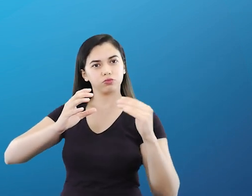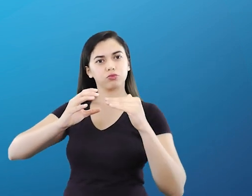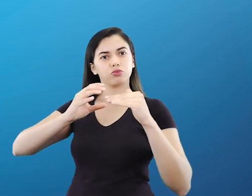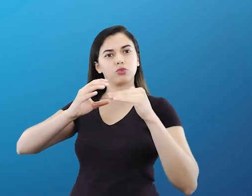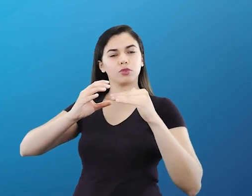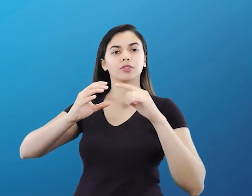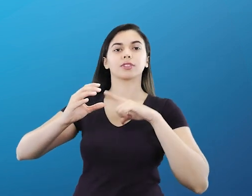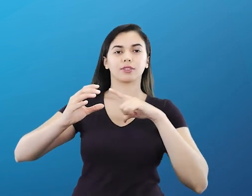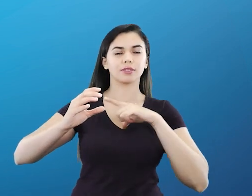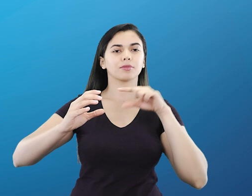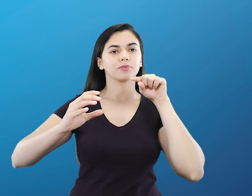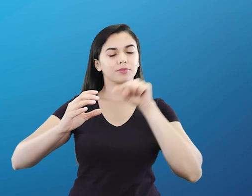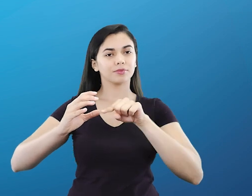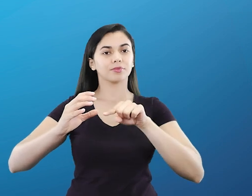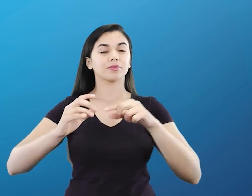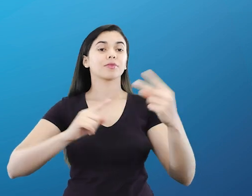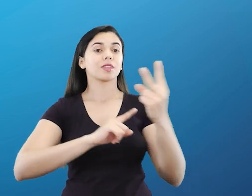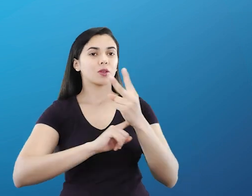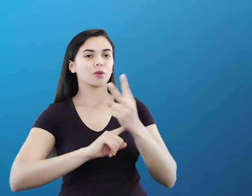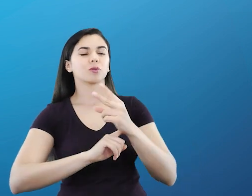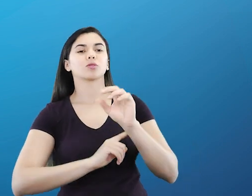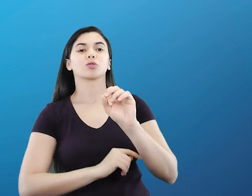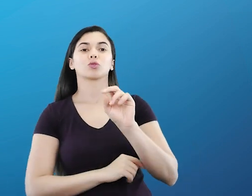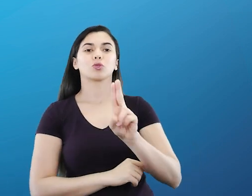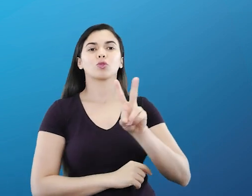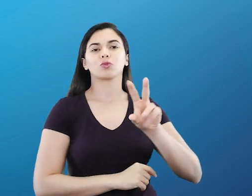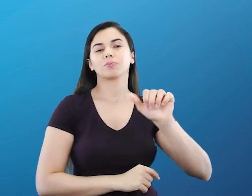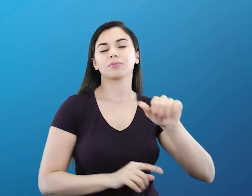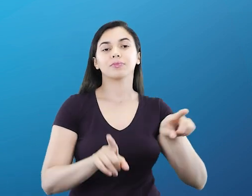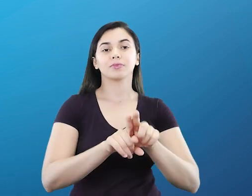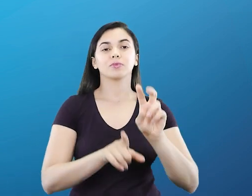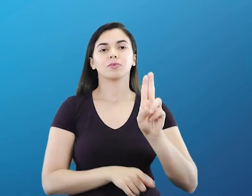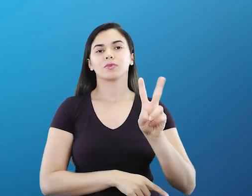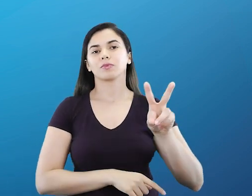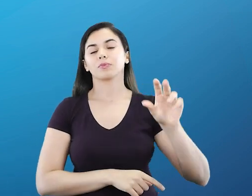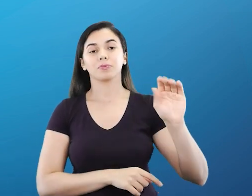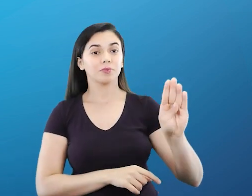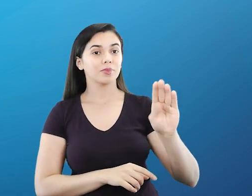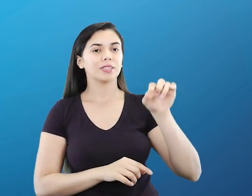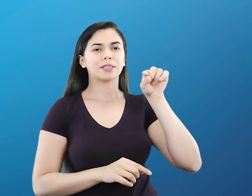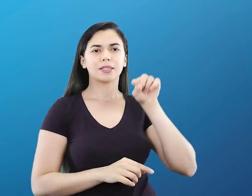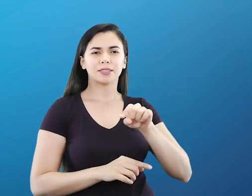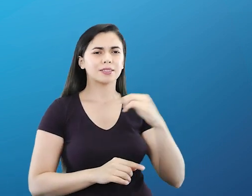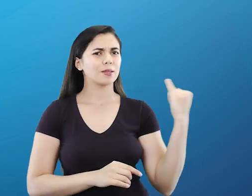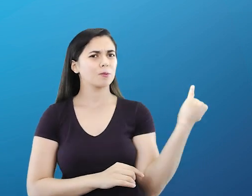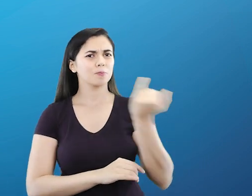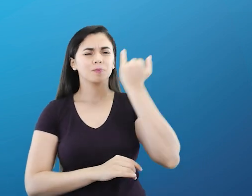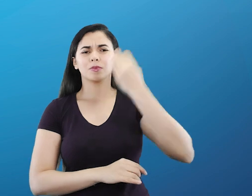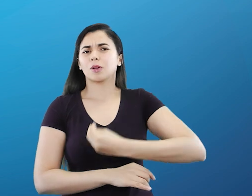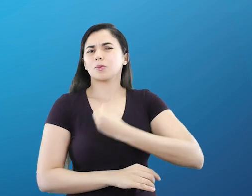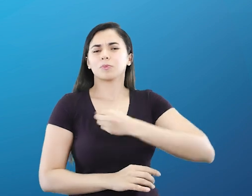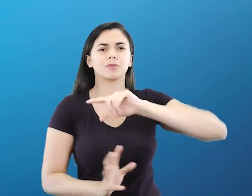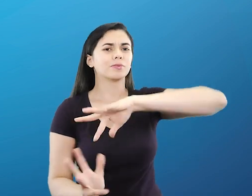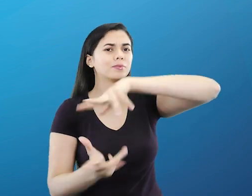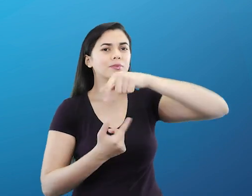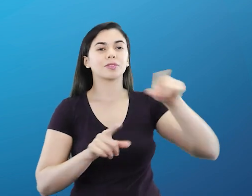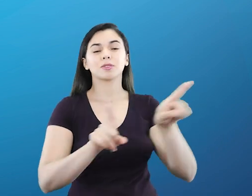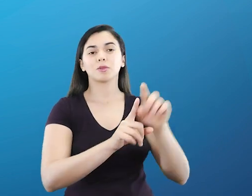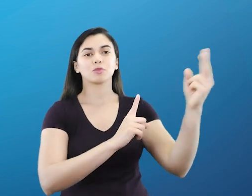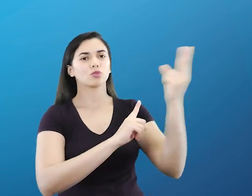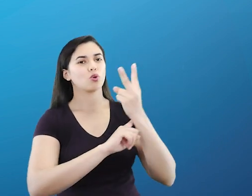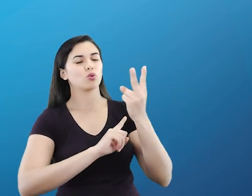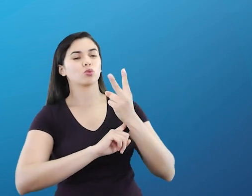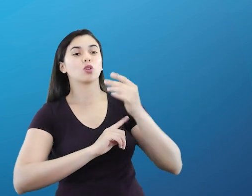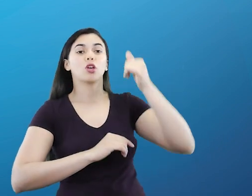importante protetor da radiação UVA e UVB. Então a camada de ozono é extremamente importante para a manutenção da vida do nosso planeta e a proteção